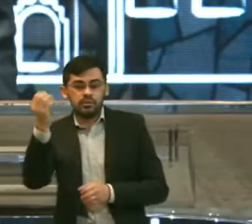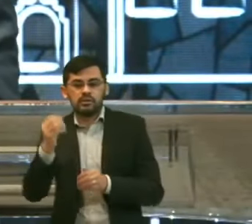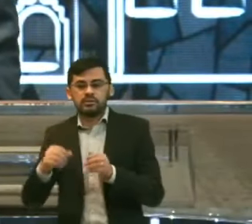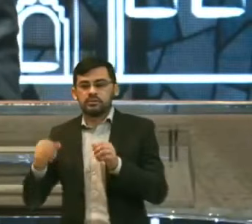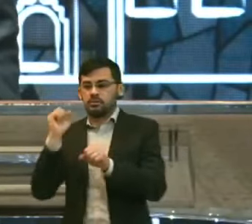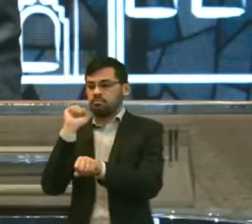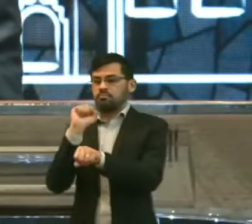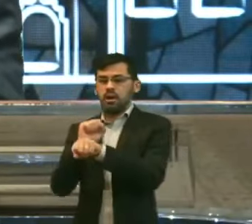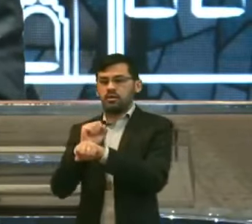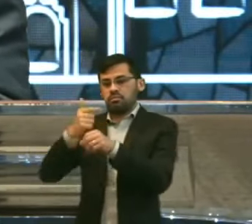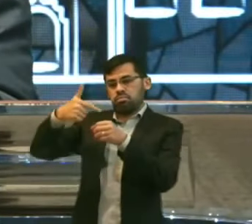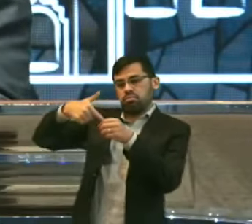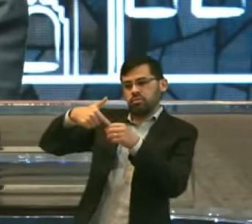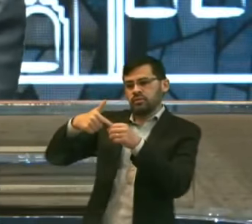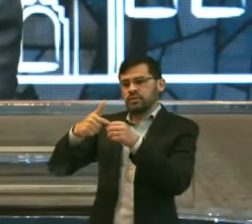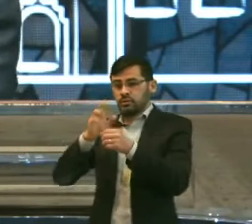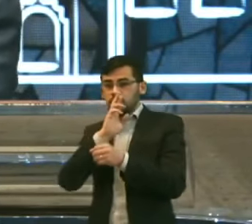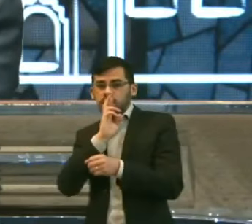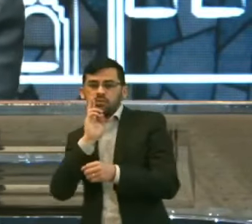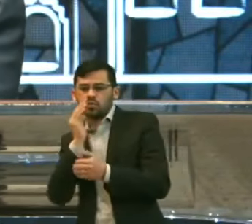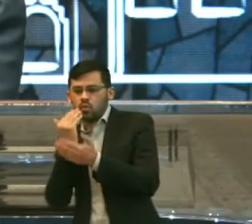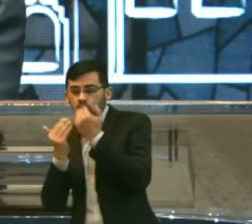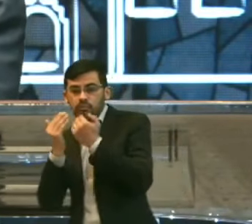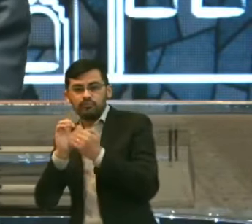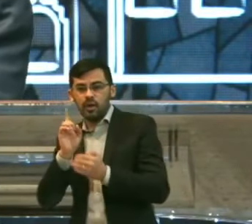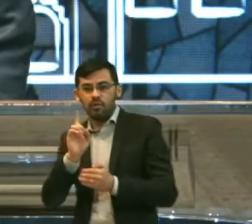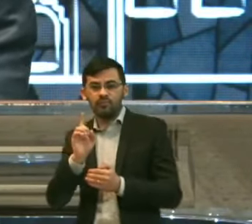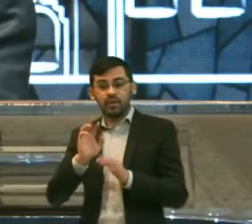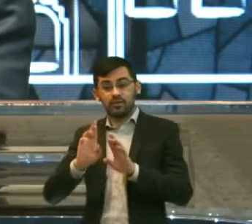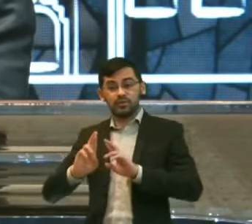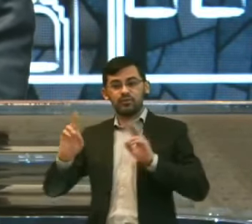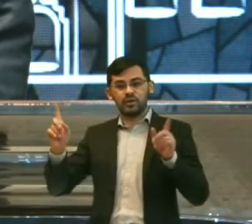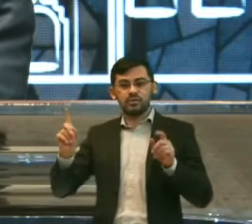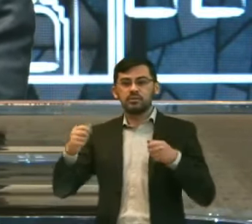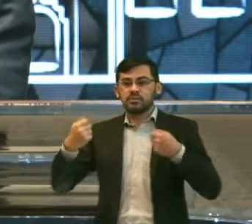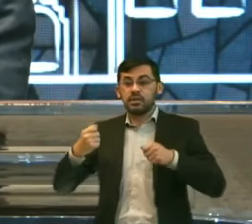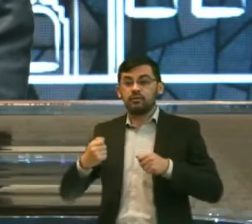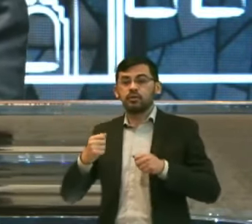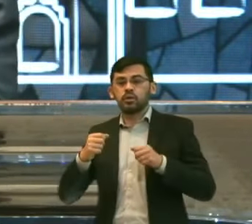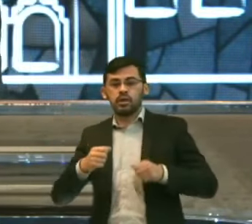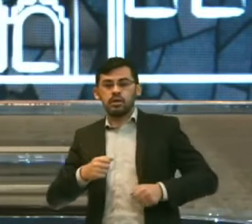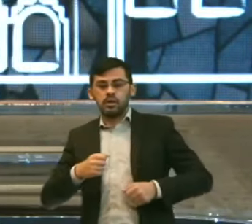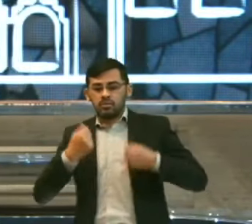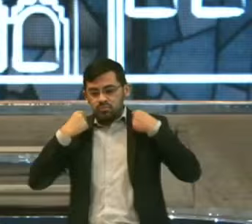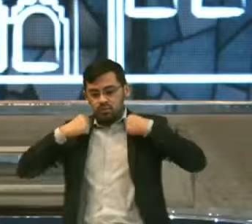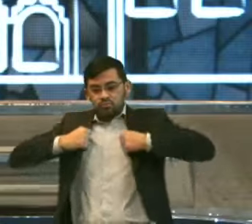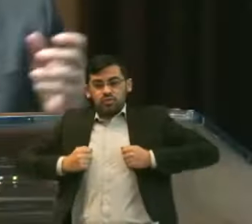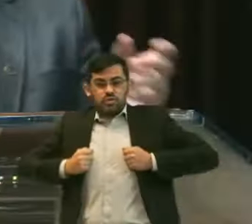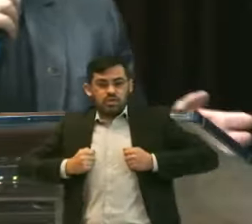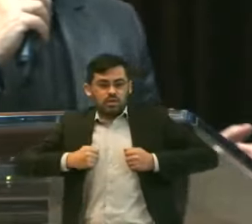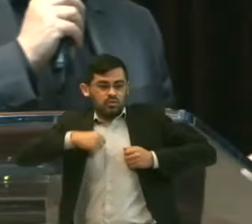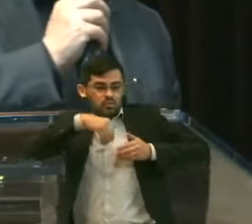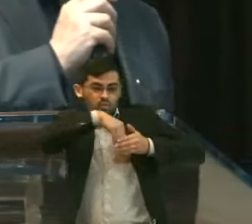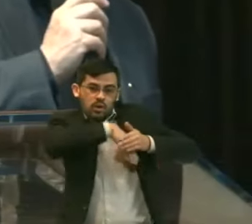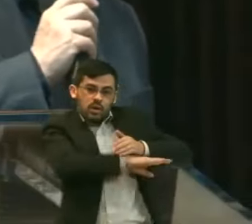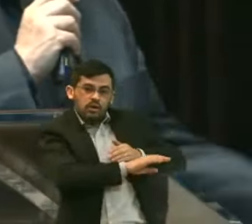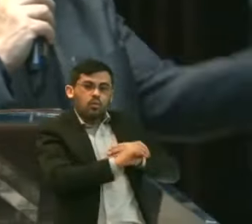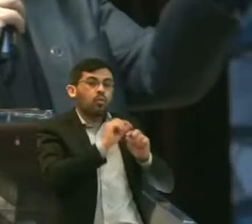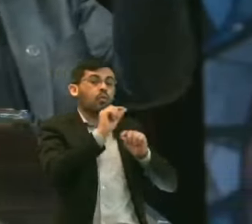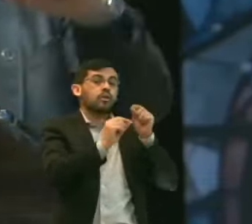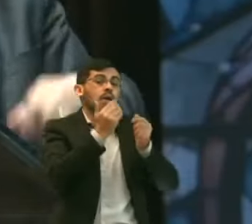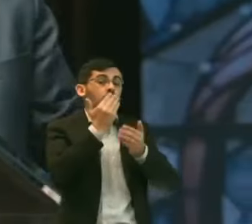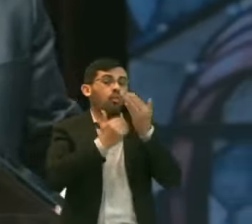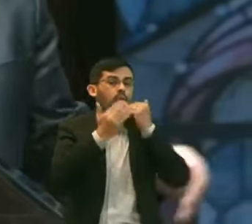gasolina Vai almoçar Não Você tinha que levar No seu alforje Na sua sacola Não é O que você Ia